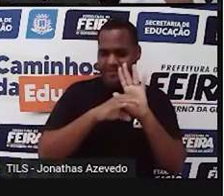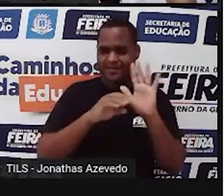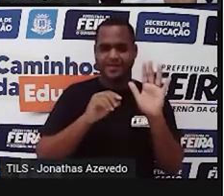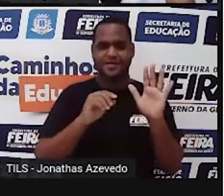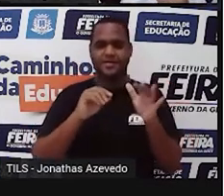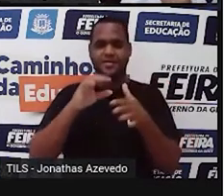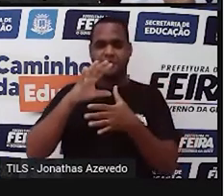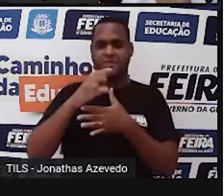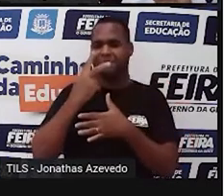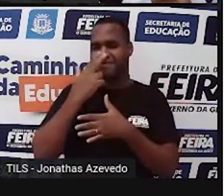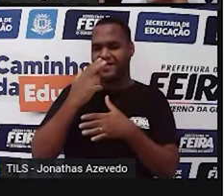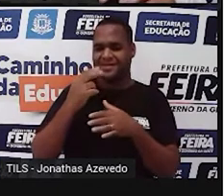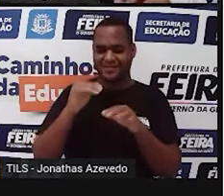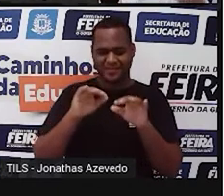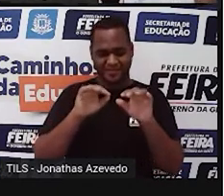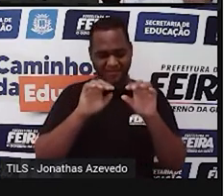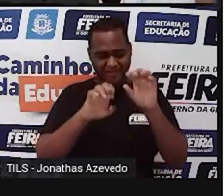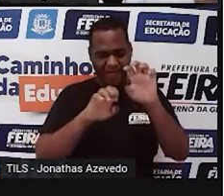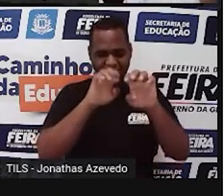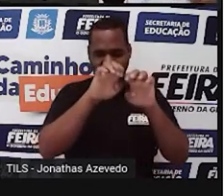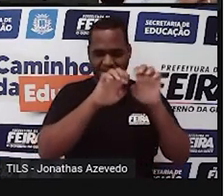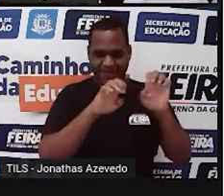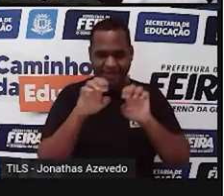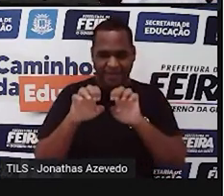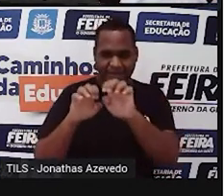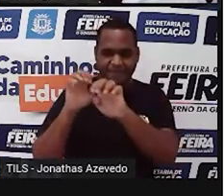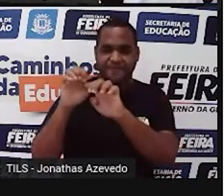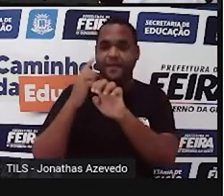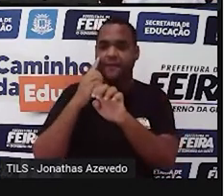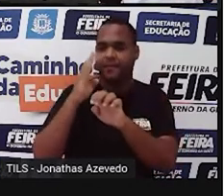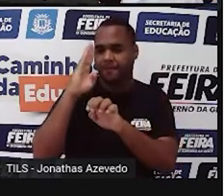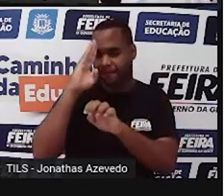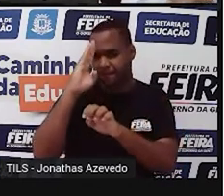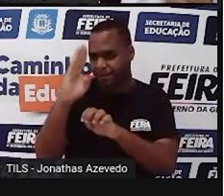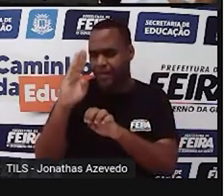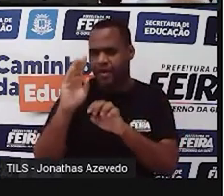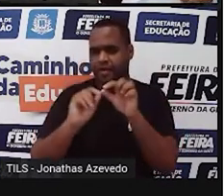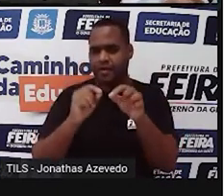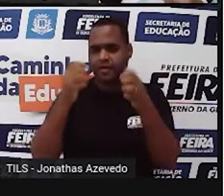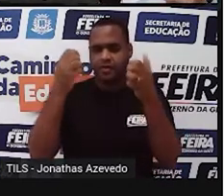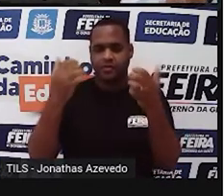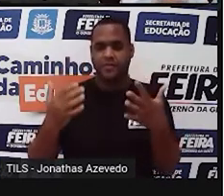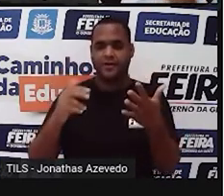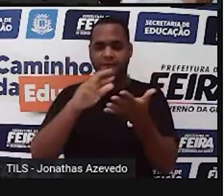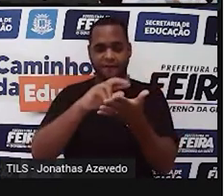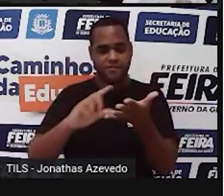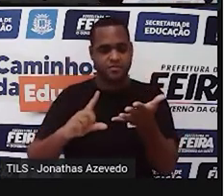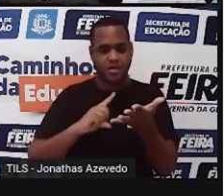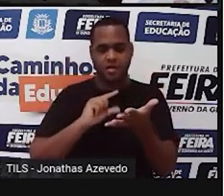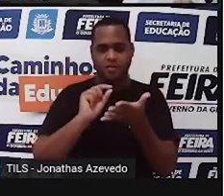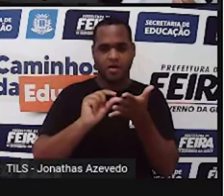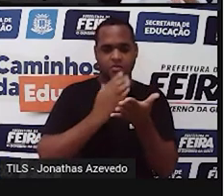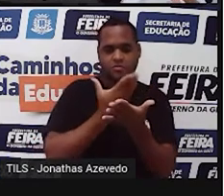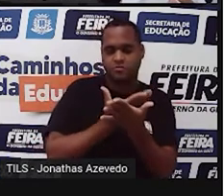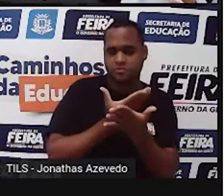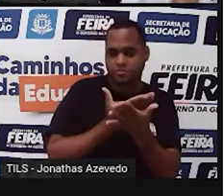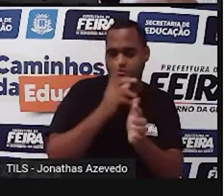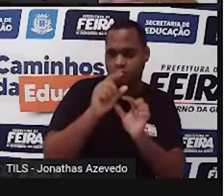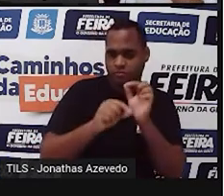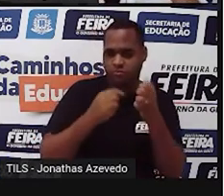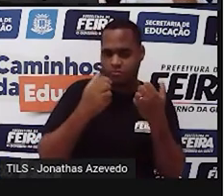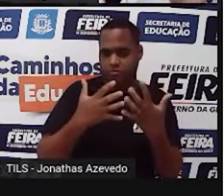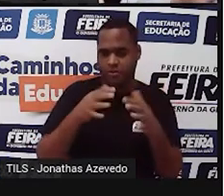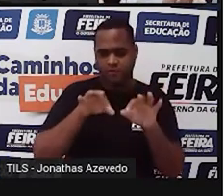esqueminha que te dá direções das coisas que você estuda e aí